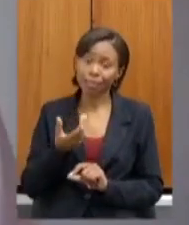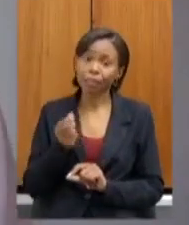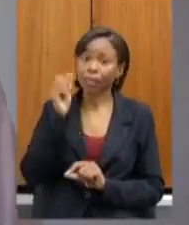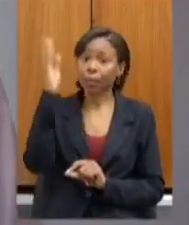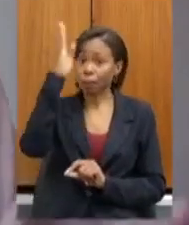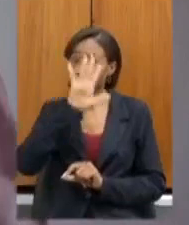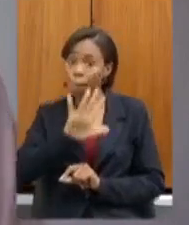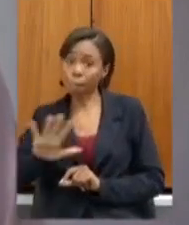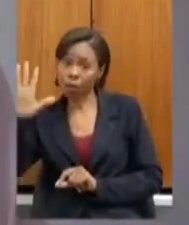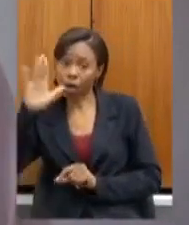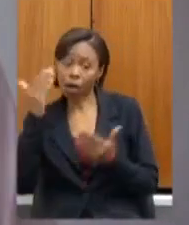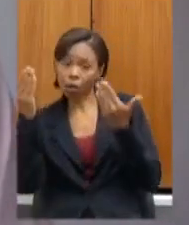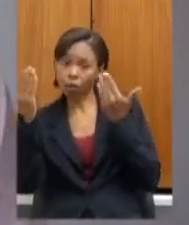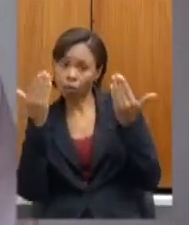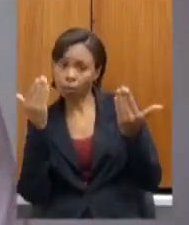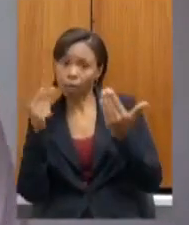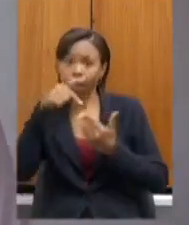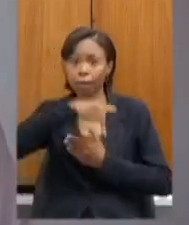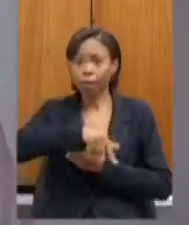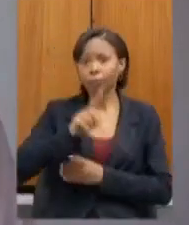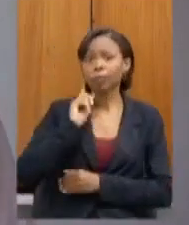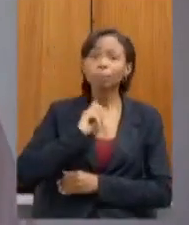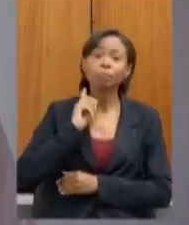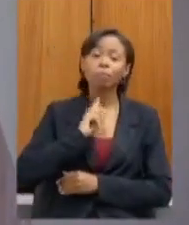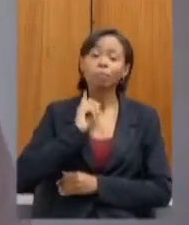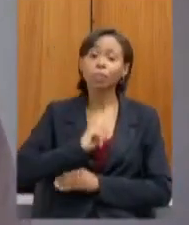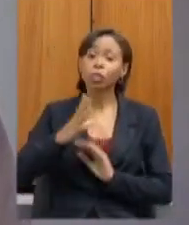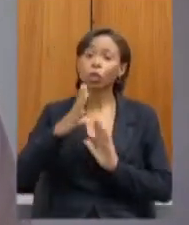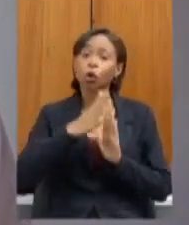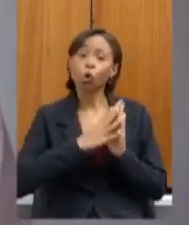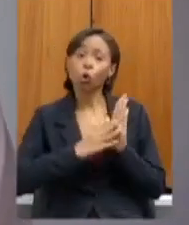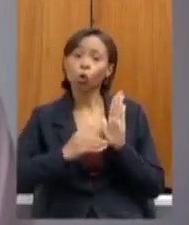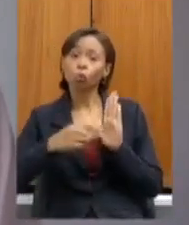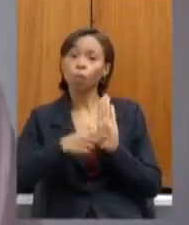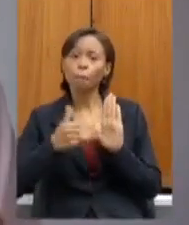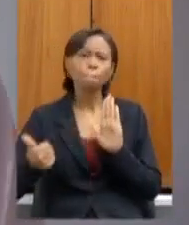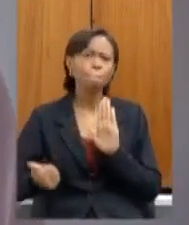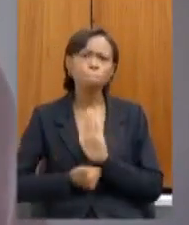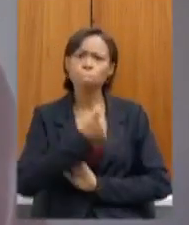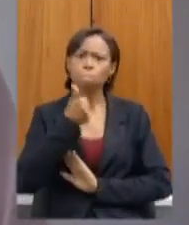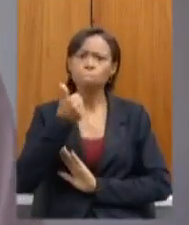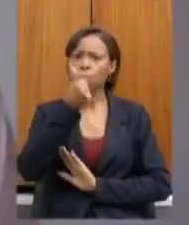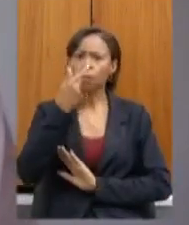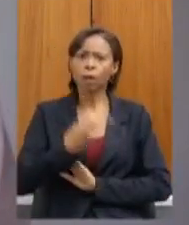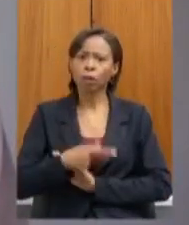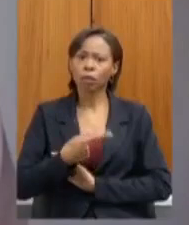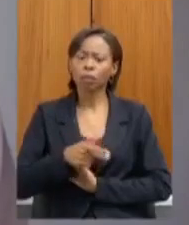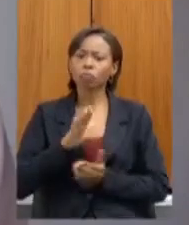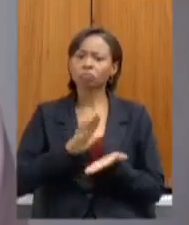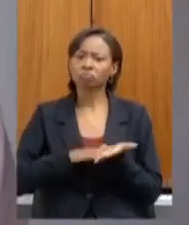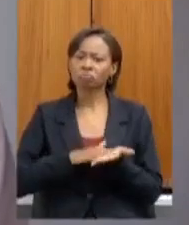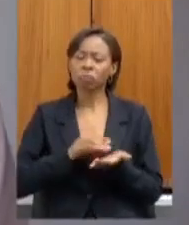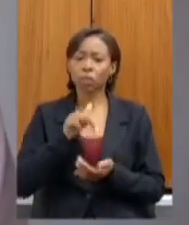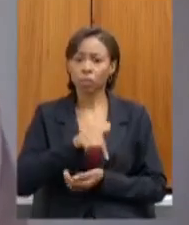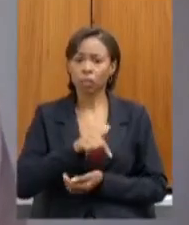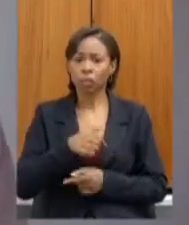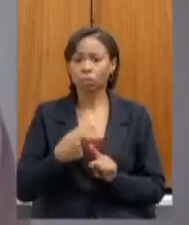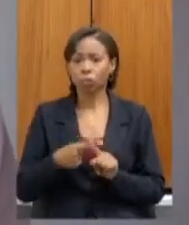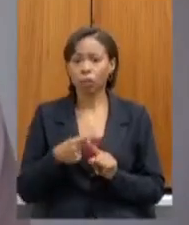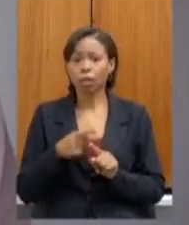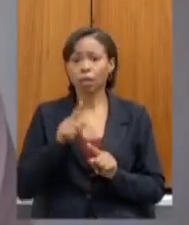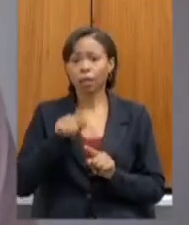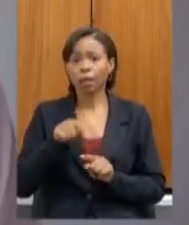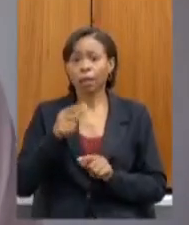em Minas Gerais o modelo que vem sendo o modelo mais elogiado que é esse de dados